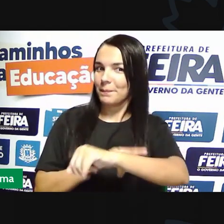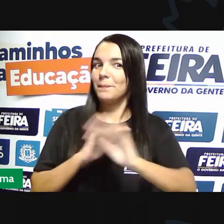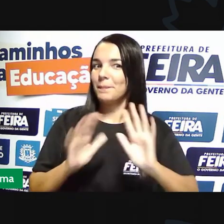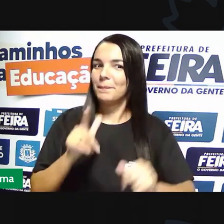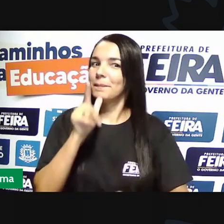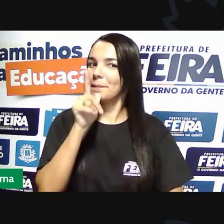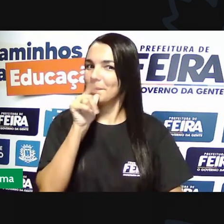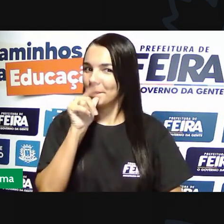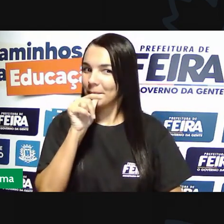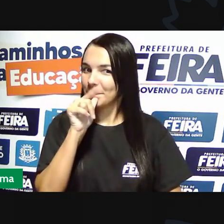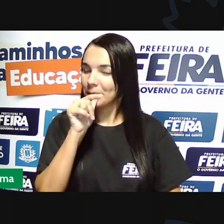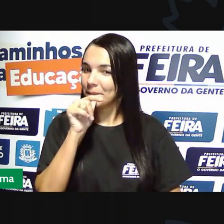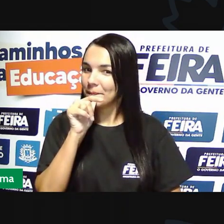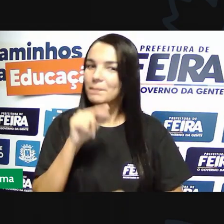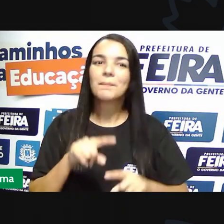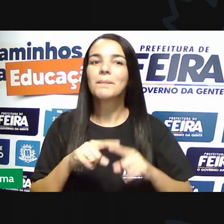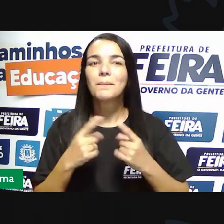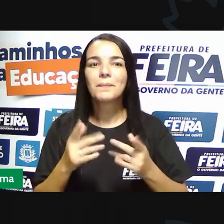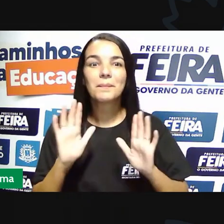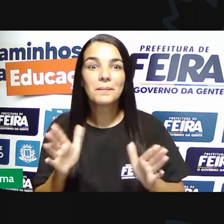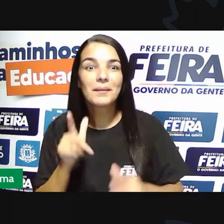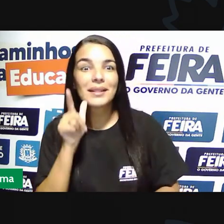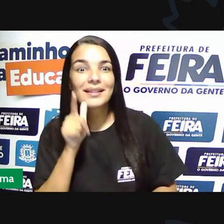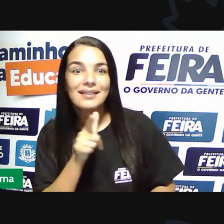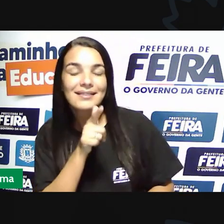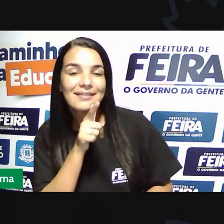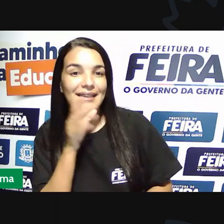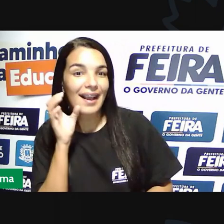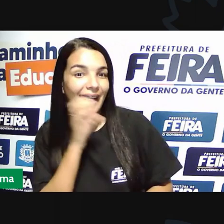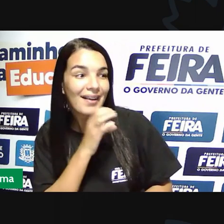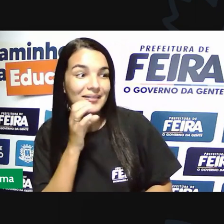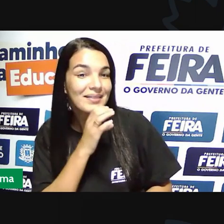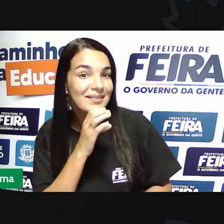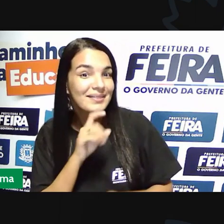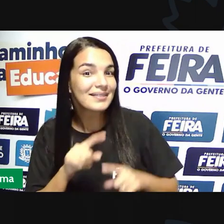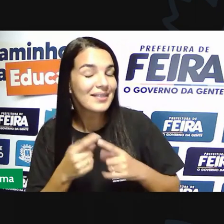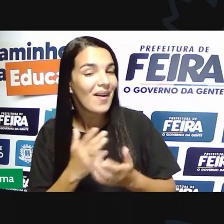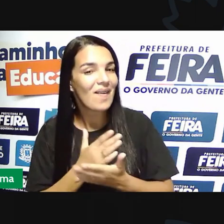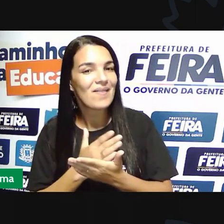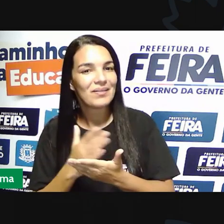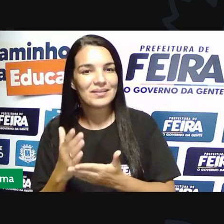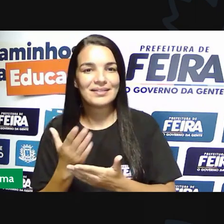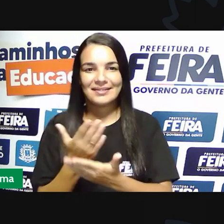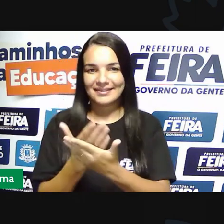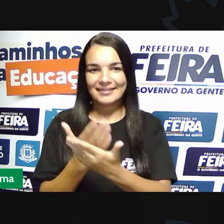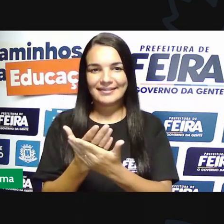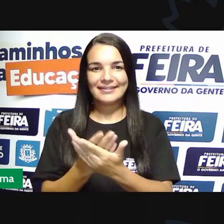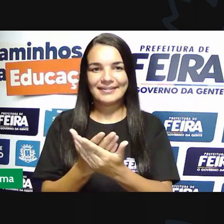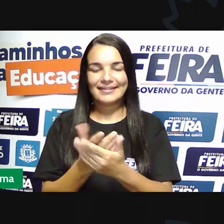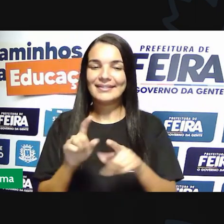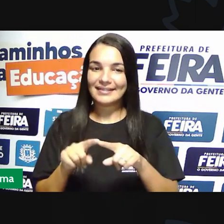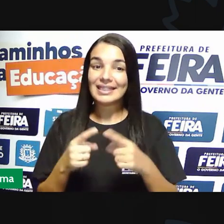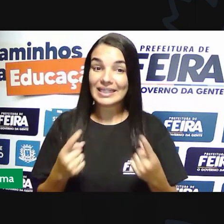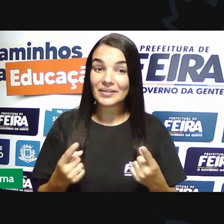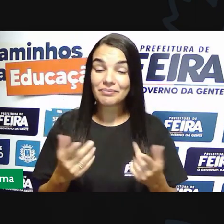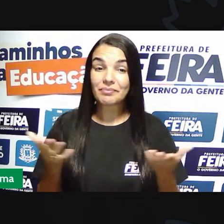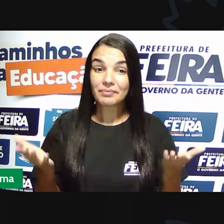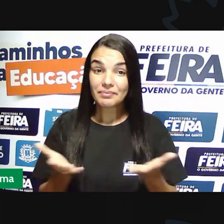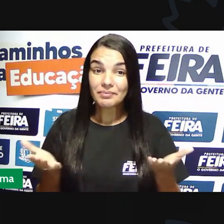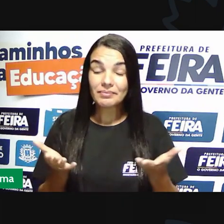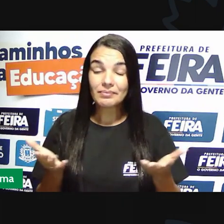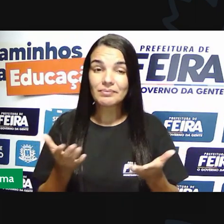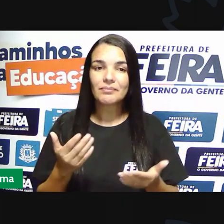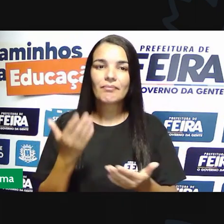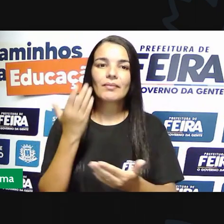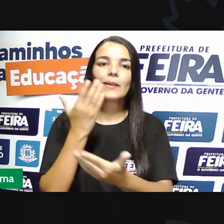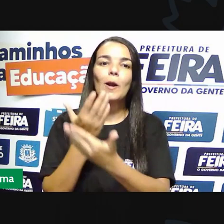aquela água, né? Fez um lanchinho aí rapidinho para a gente poder começar a aula? Pois é, nós teremos